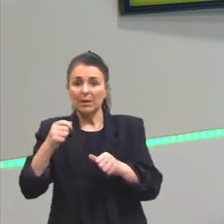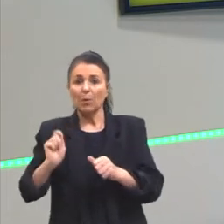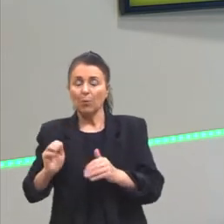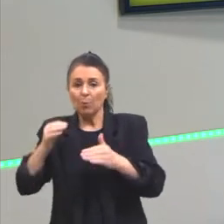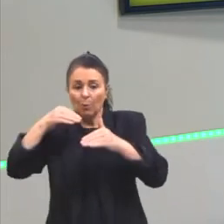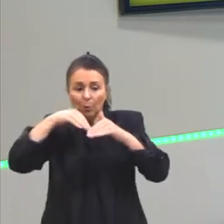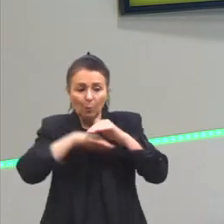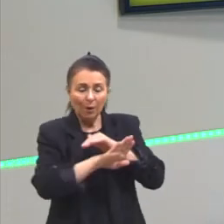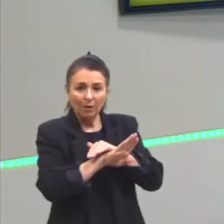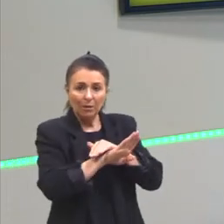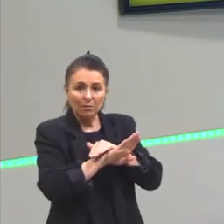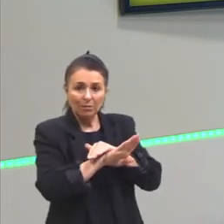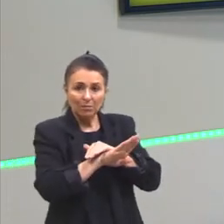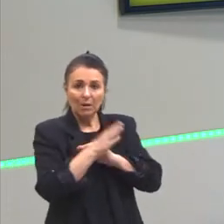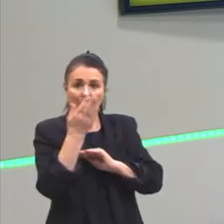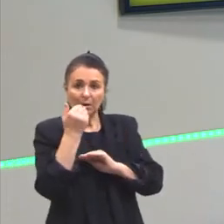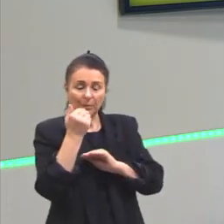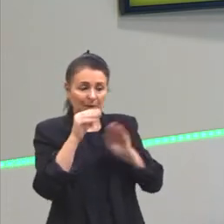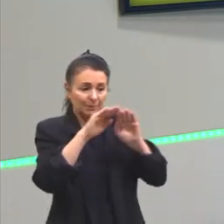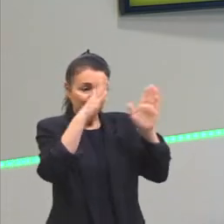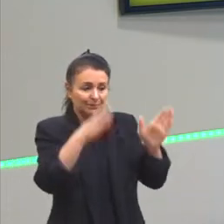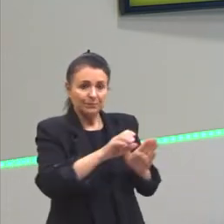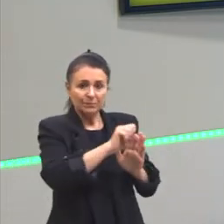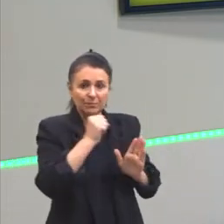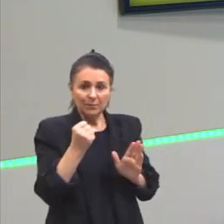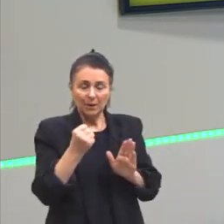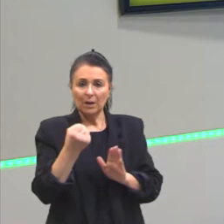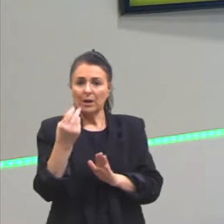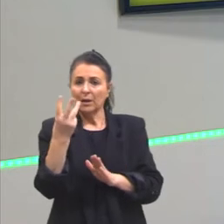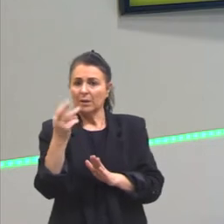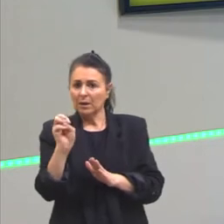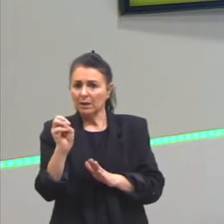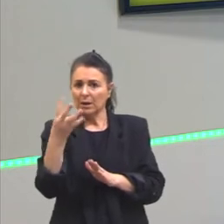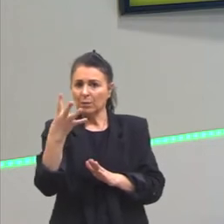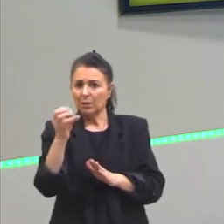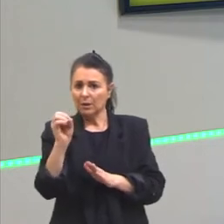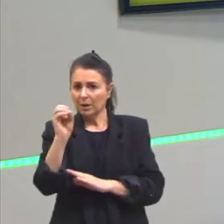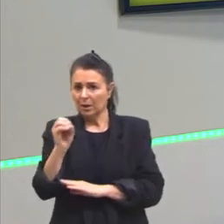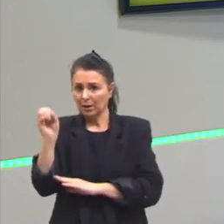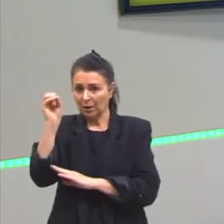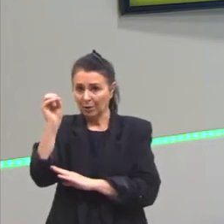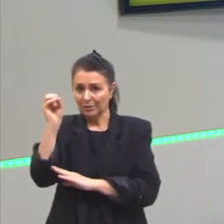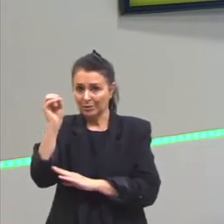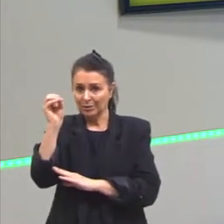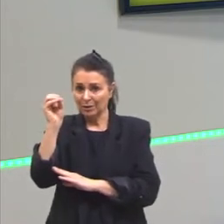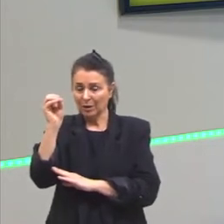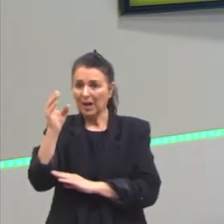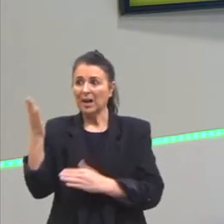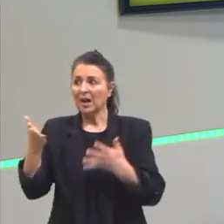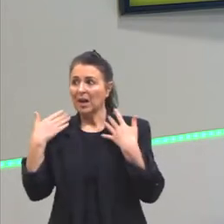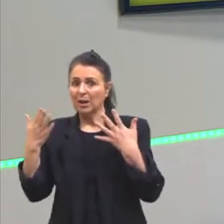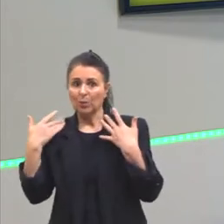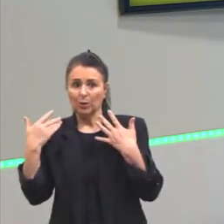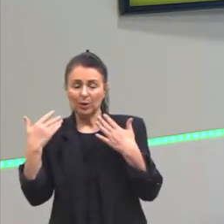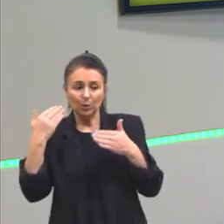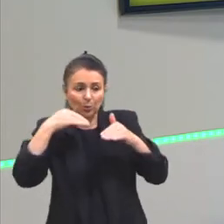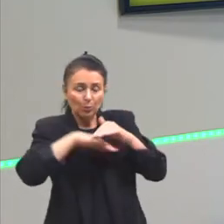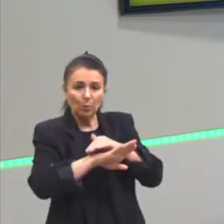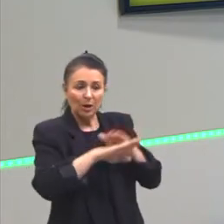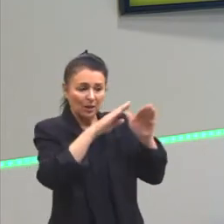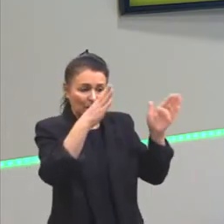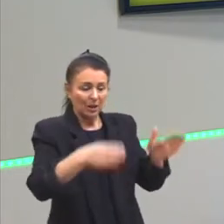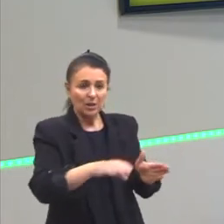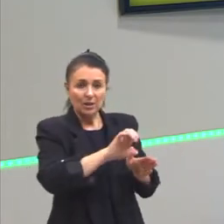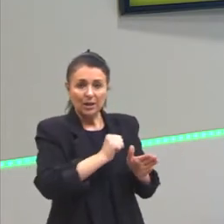ambiente, que está alta, 30 graus, 40 graus, para a geladeira, para a refrigeração, ela diminui a velocidade